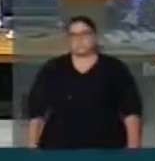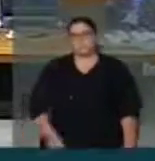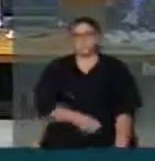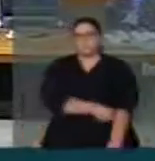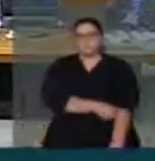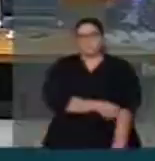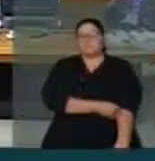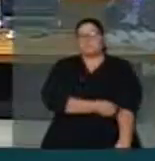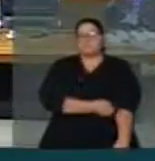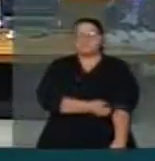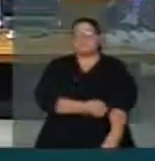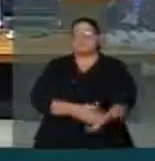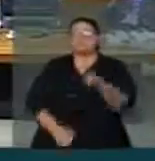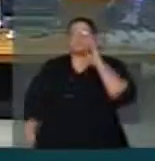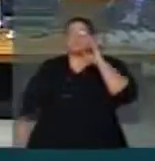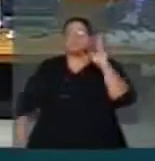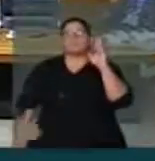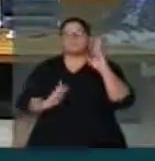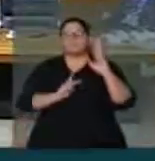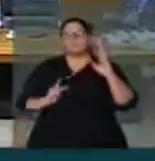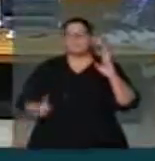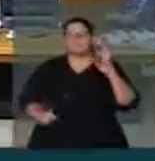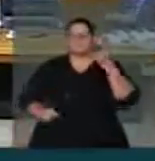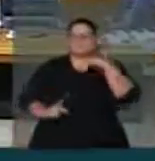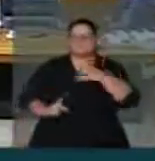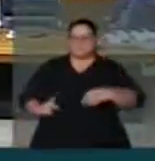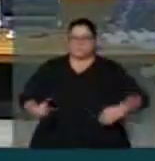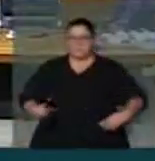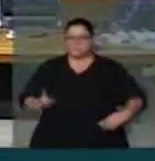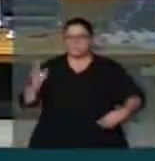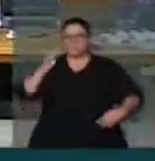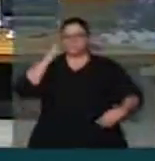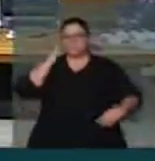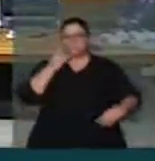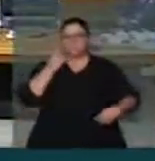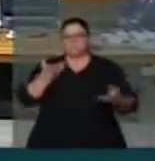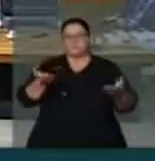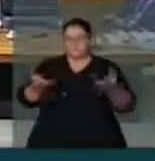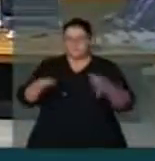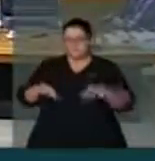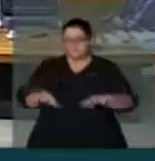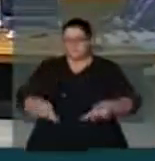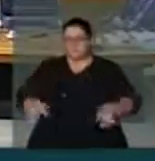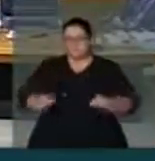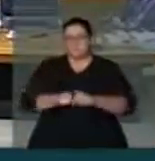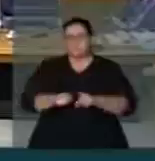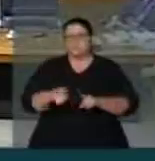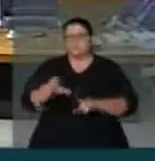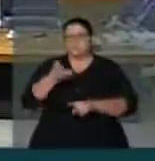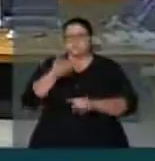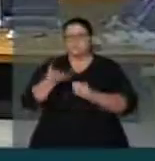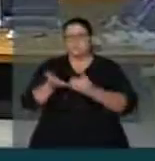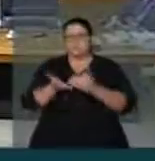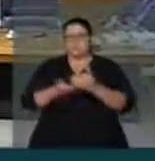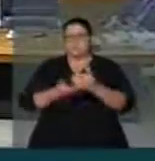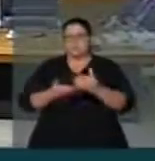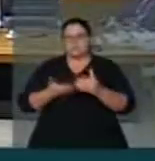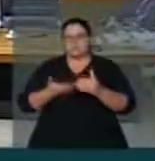Senhor presidente, senhor ministro, senhoras e senhores parlamentares e convidados. Quero iniciar aqui,